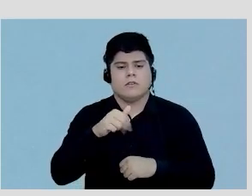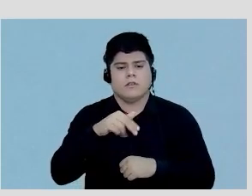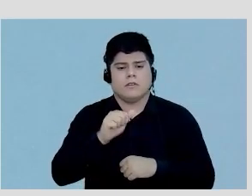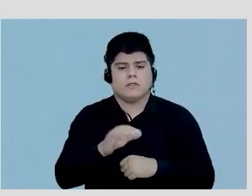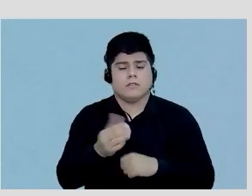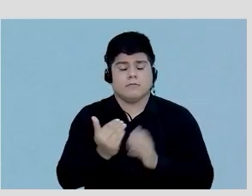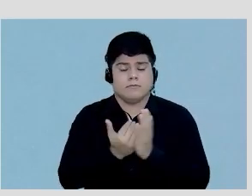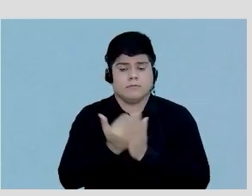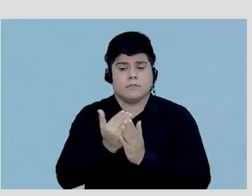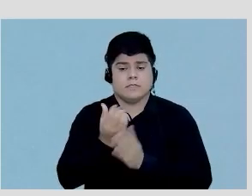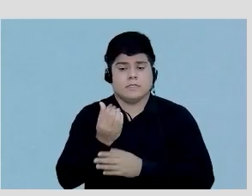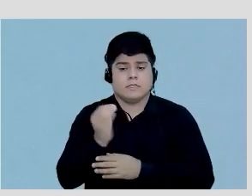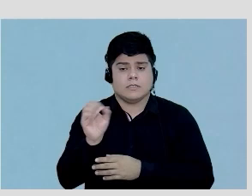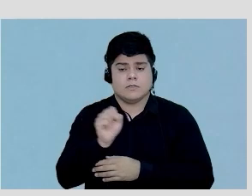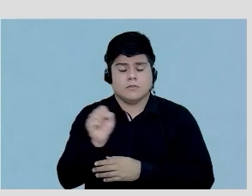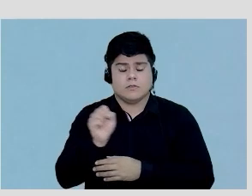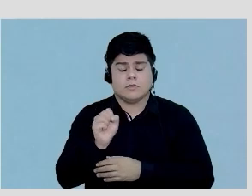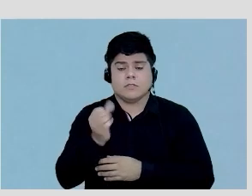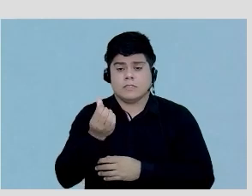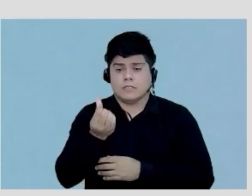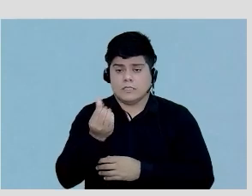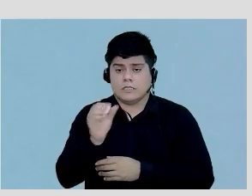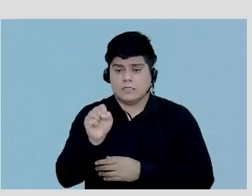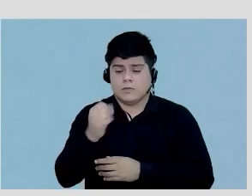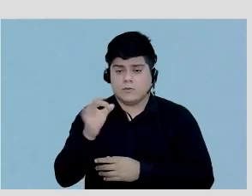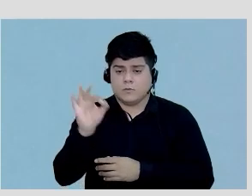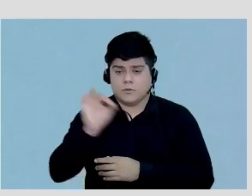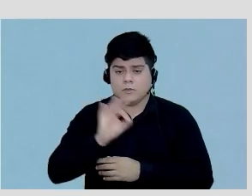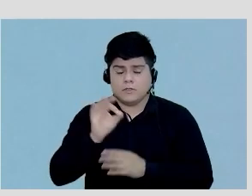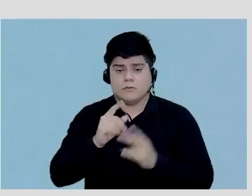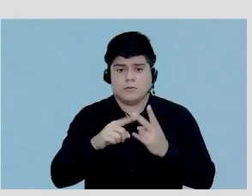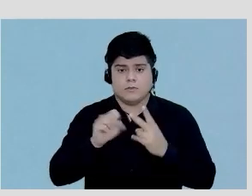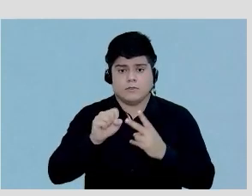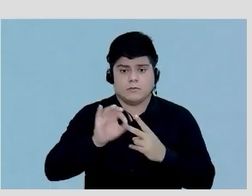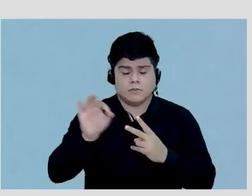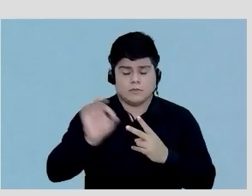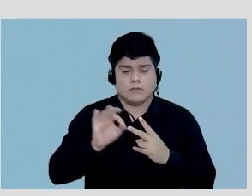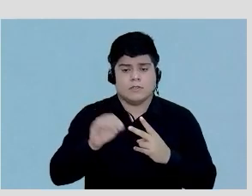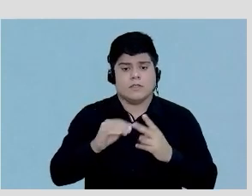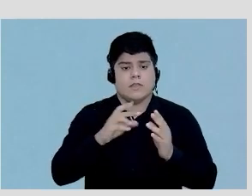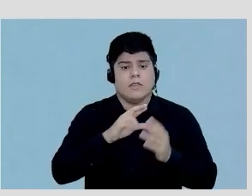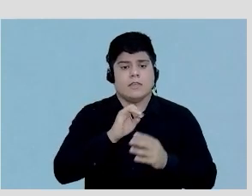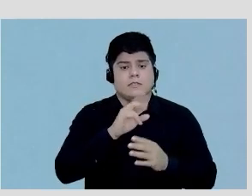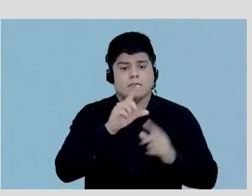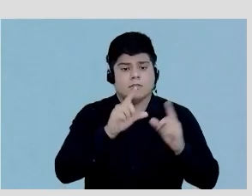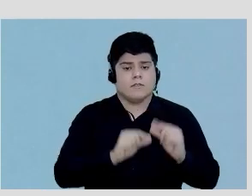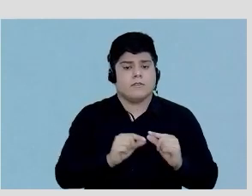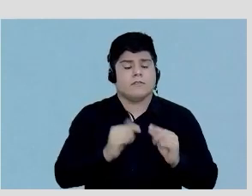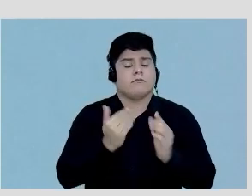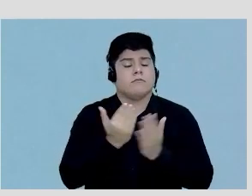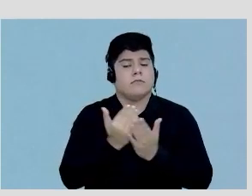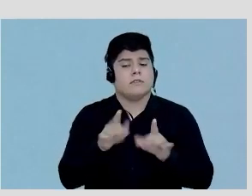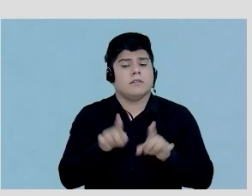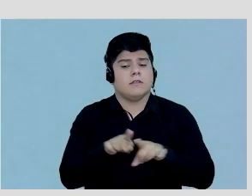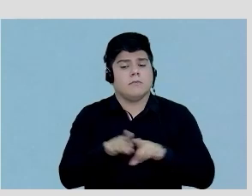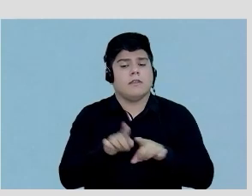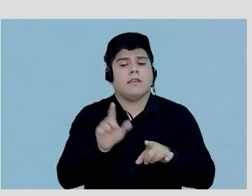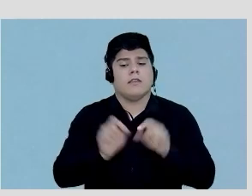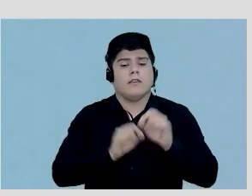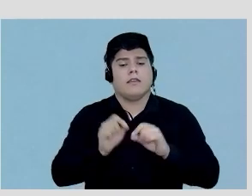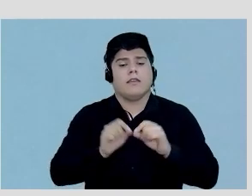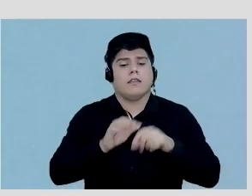78% para 80% nos estudos com PET, e a reserva reduzida, ela aumenta a probabilidade também de doença